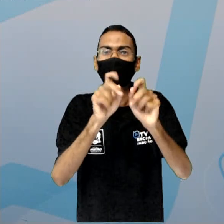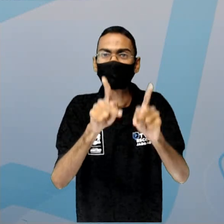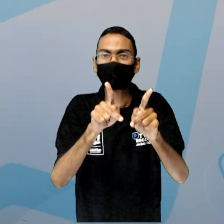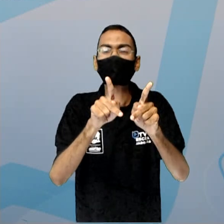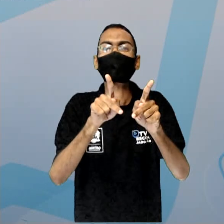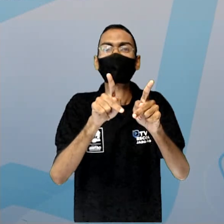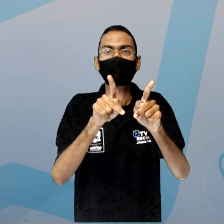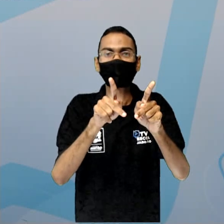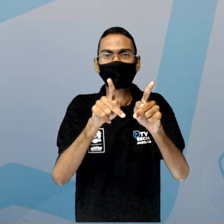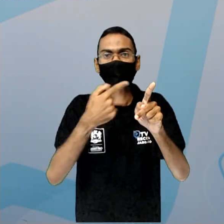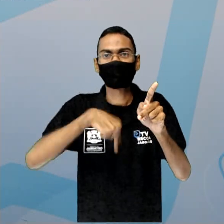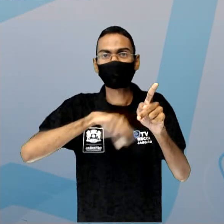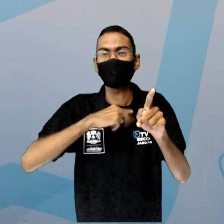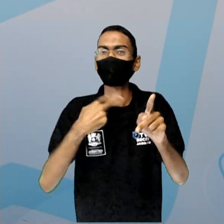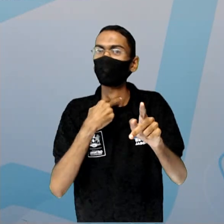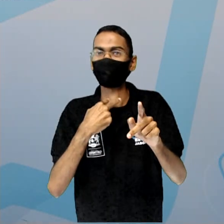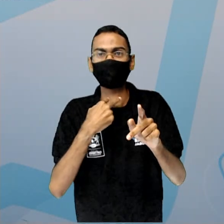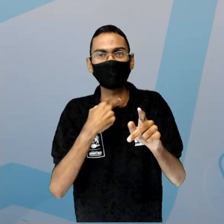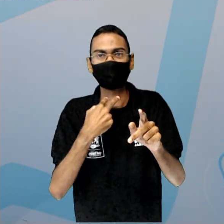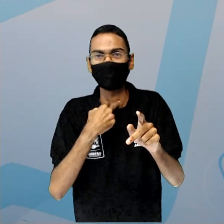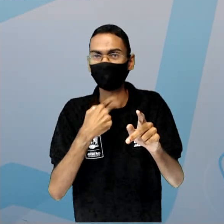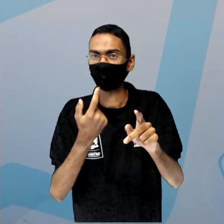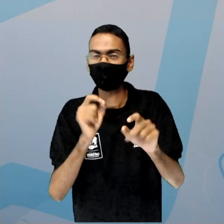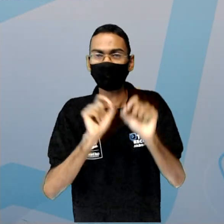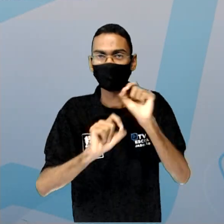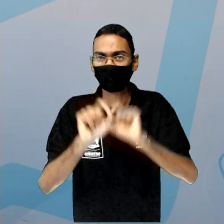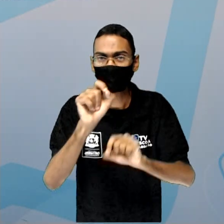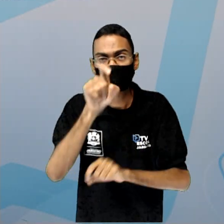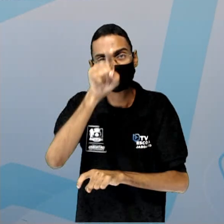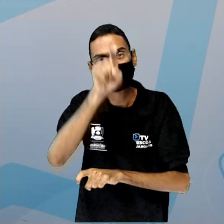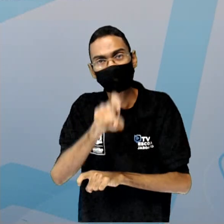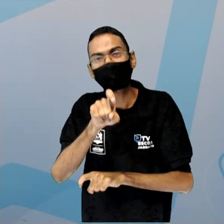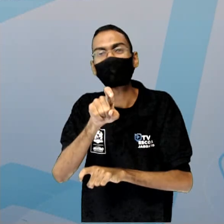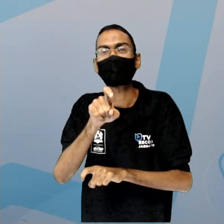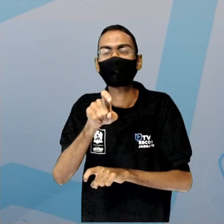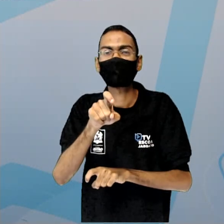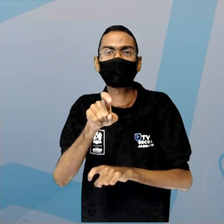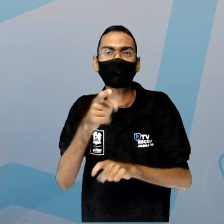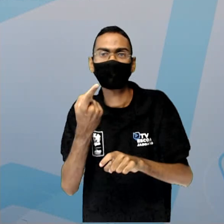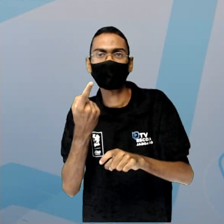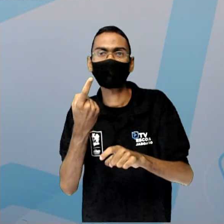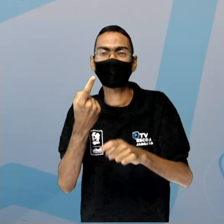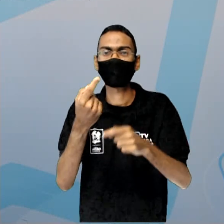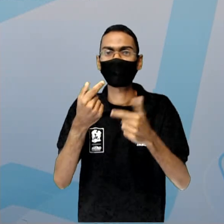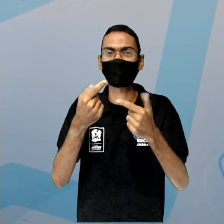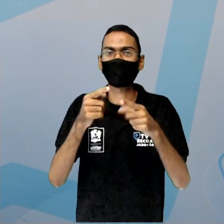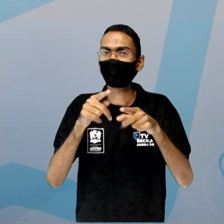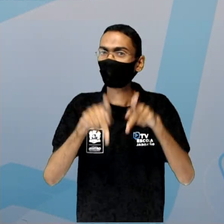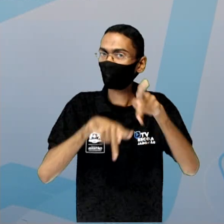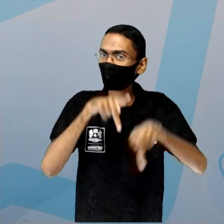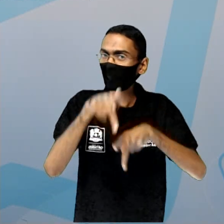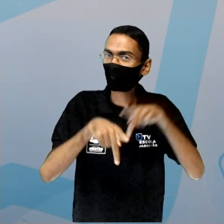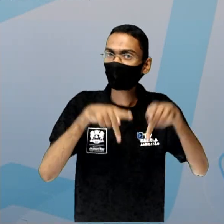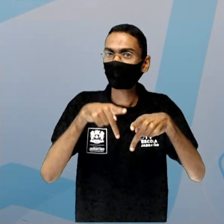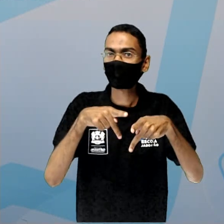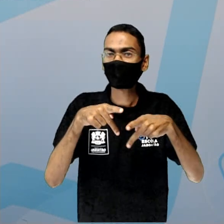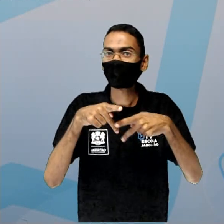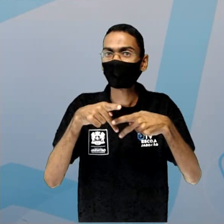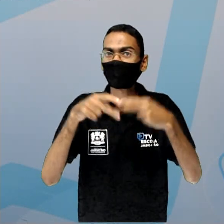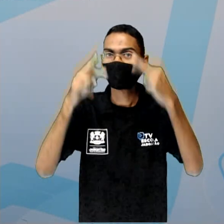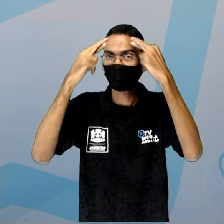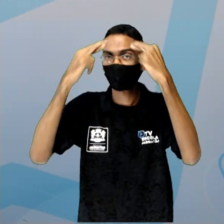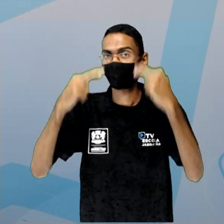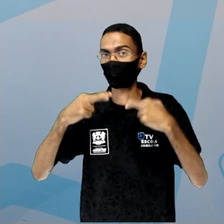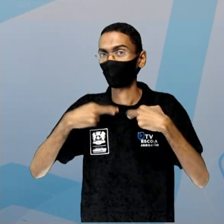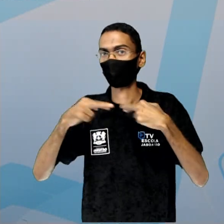ser fundamentalista, a gente não pode ser uma pessoa que acha que o mundo